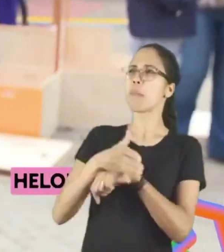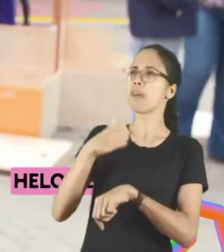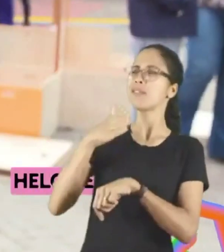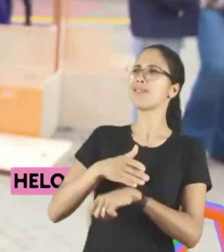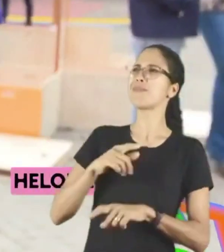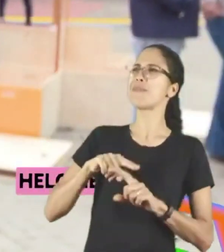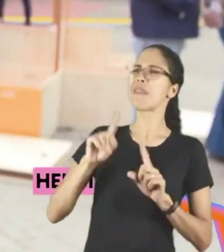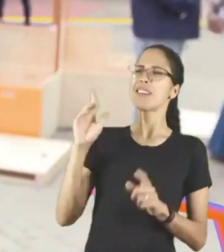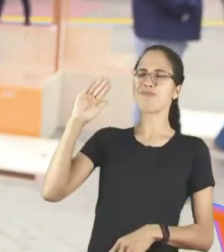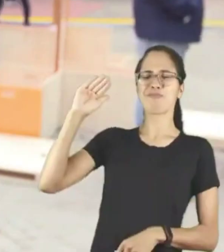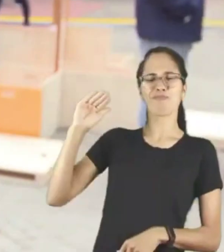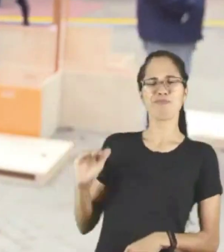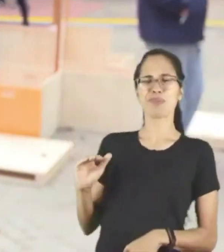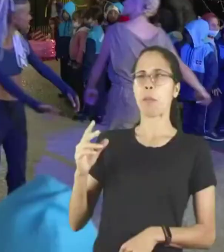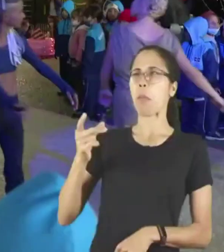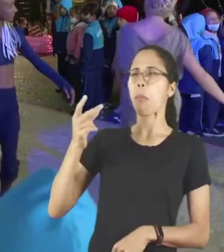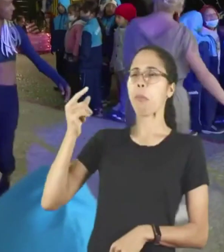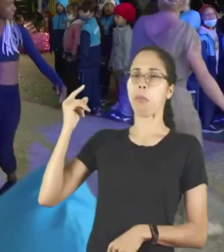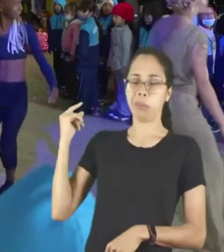faz muito tempo.